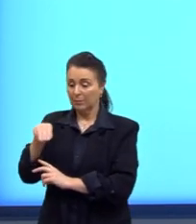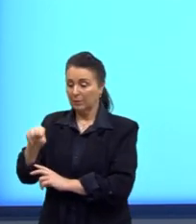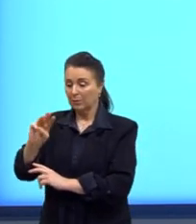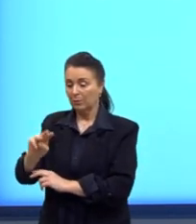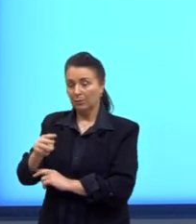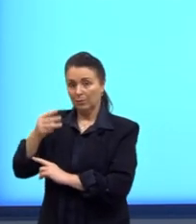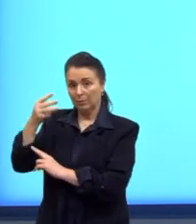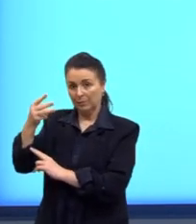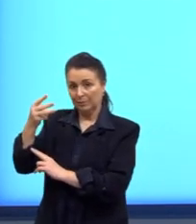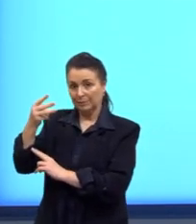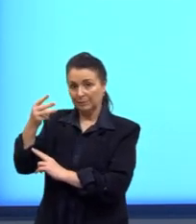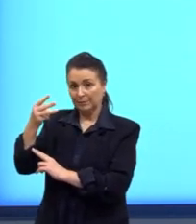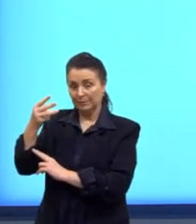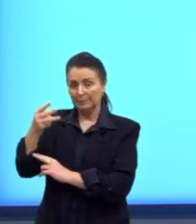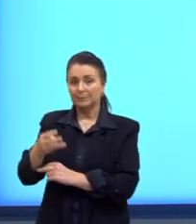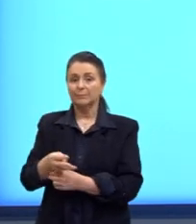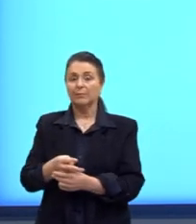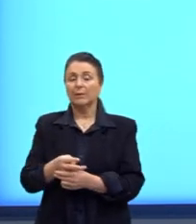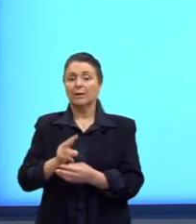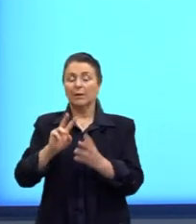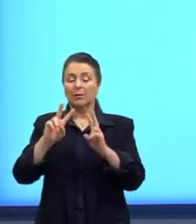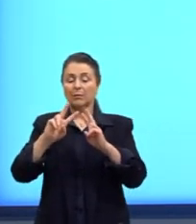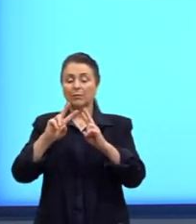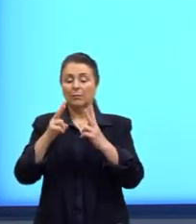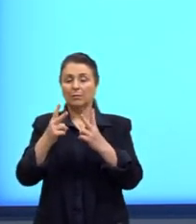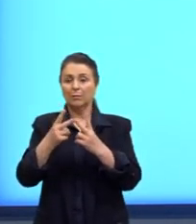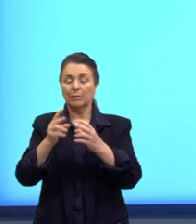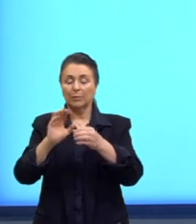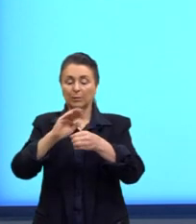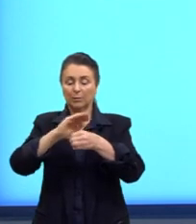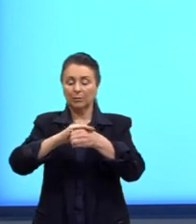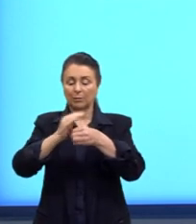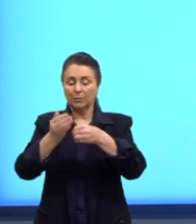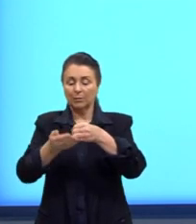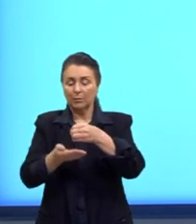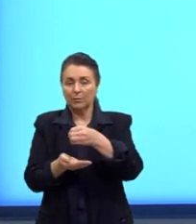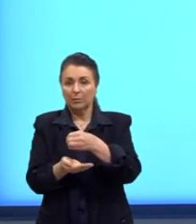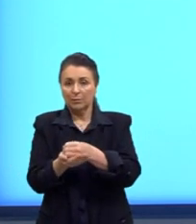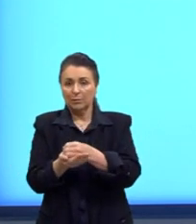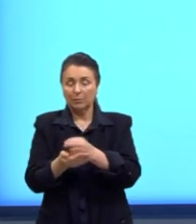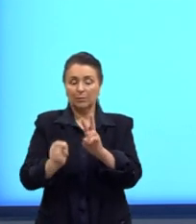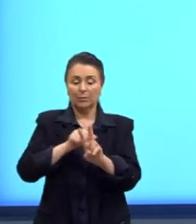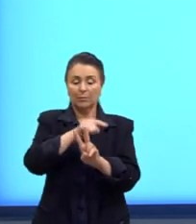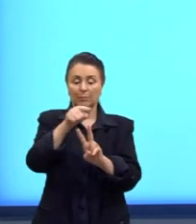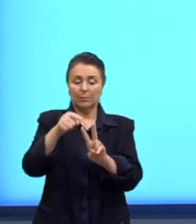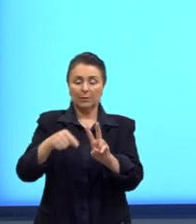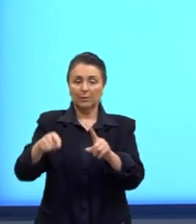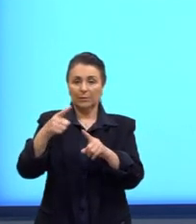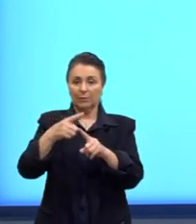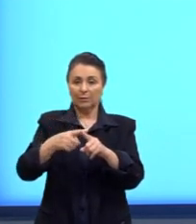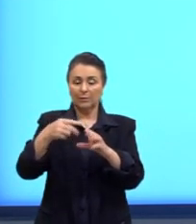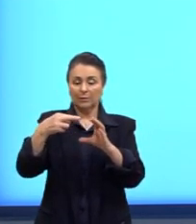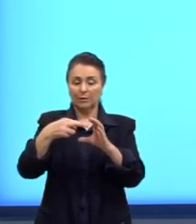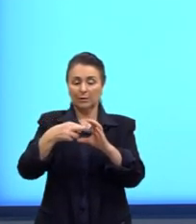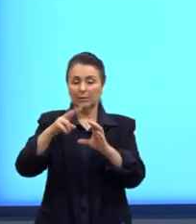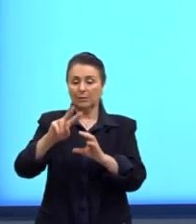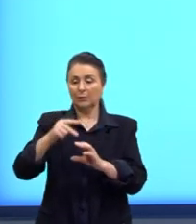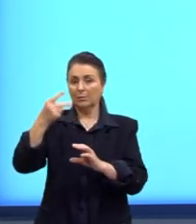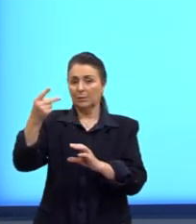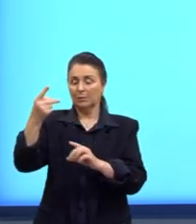Agora aqui, volume do cilindro, π vezes raio ao quadrado, vezes